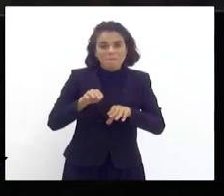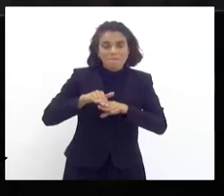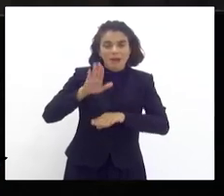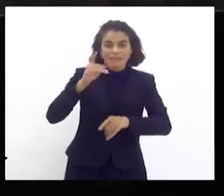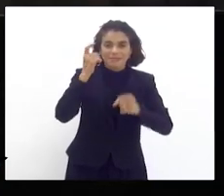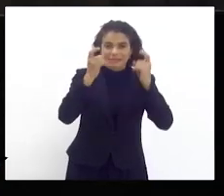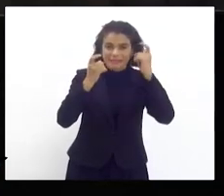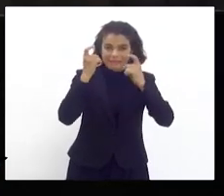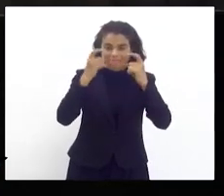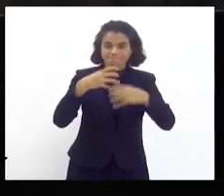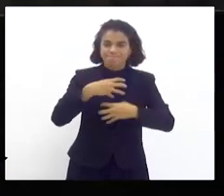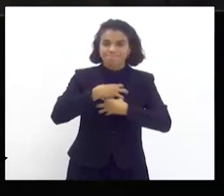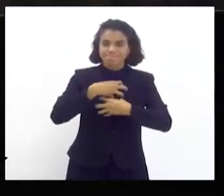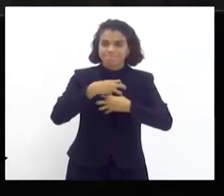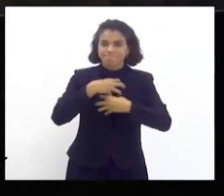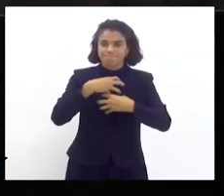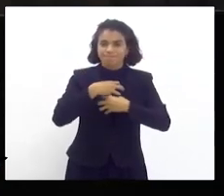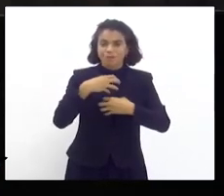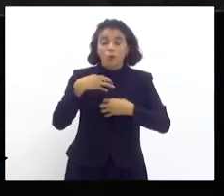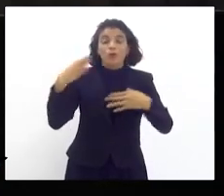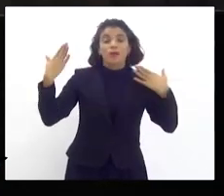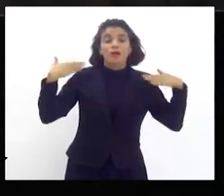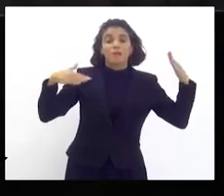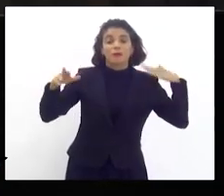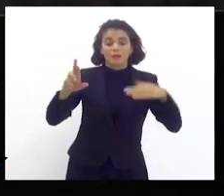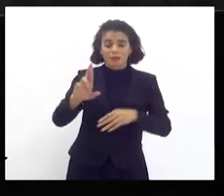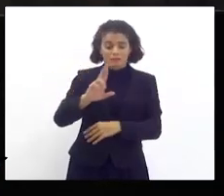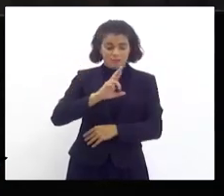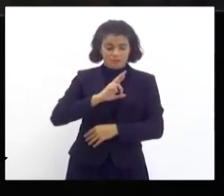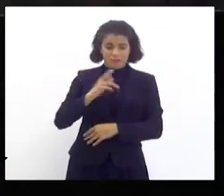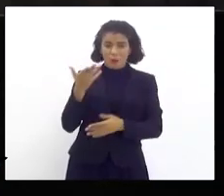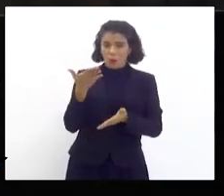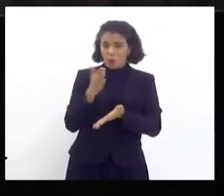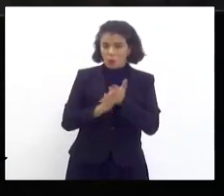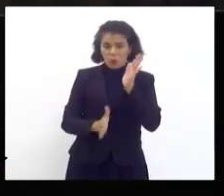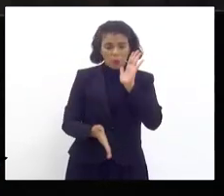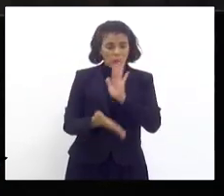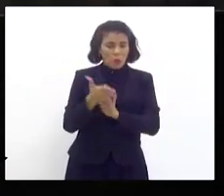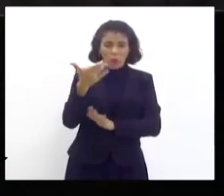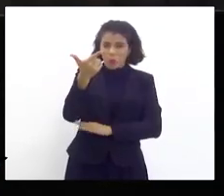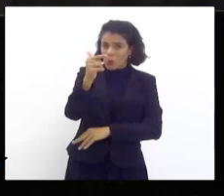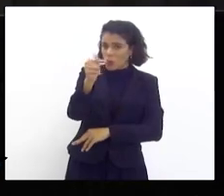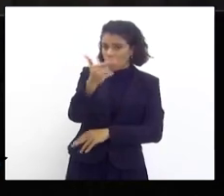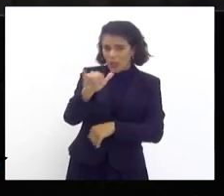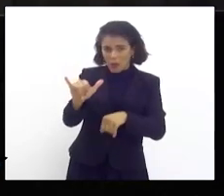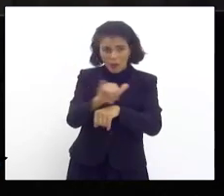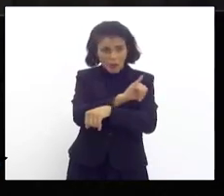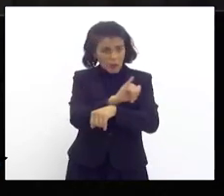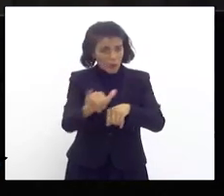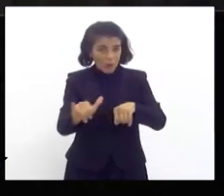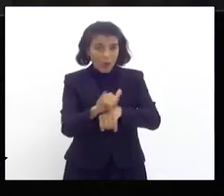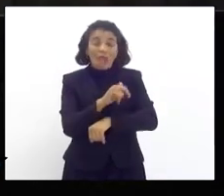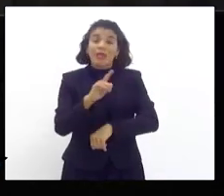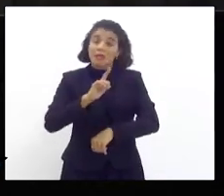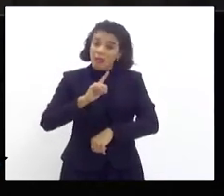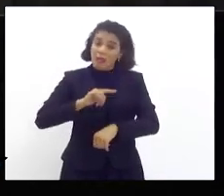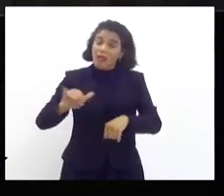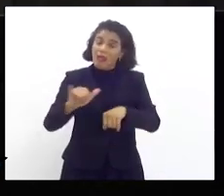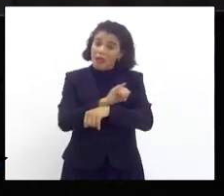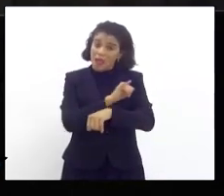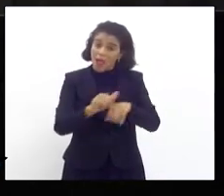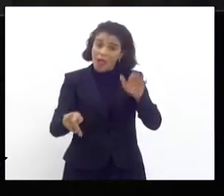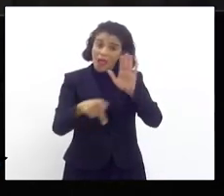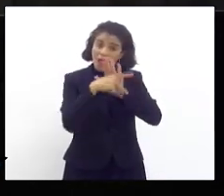ainda fiquei, deputado dos casos, quando a Marinha respondeu que ela não tem mecanismo nenhum, que quem tem esse mecanismo é a própria empresa de